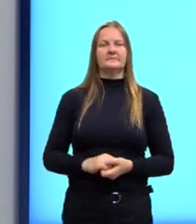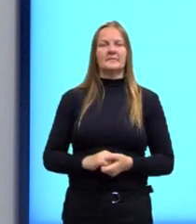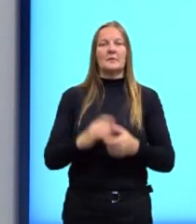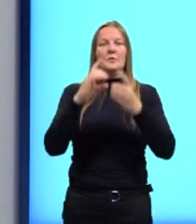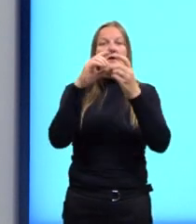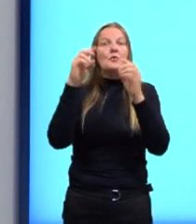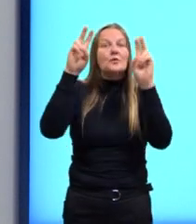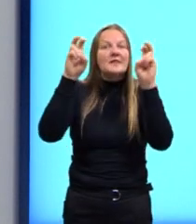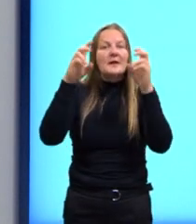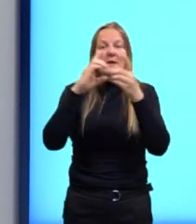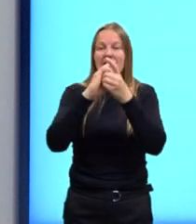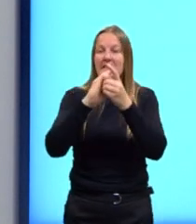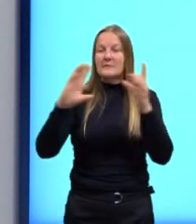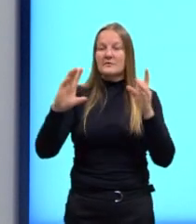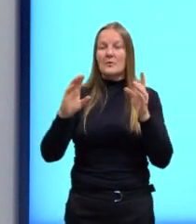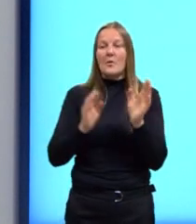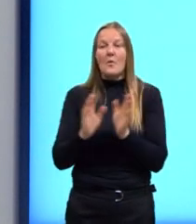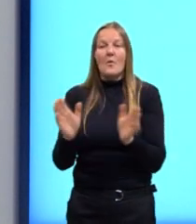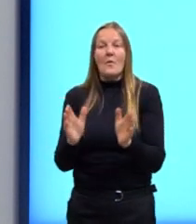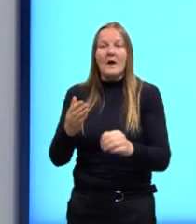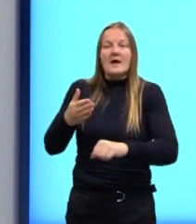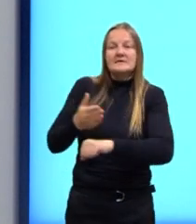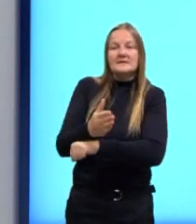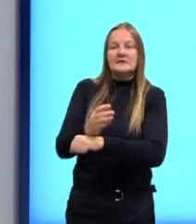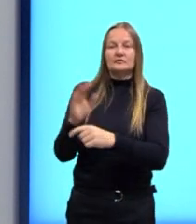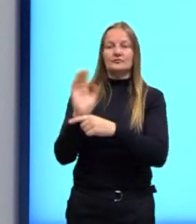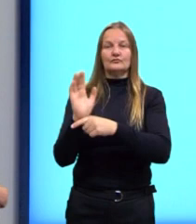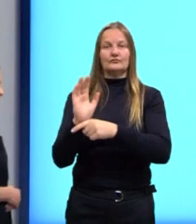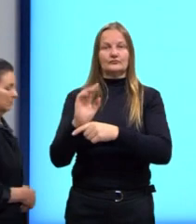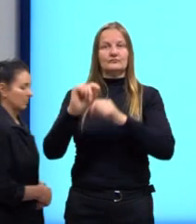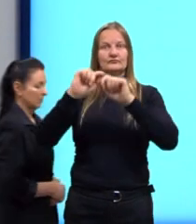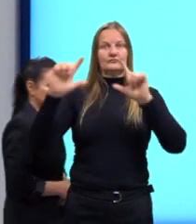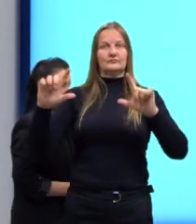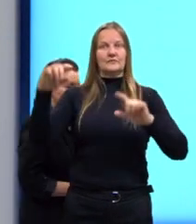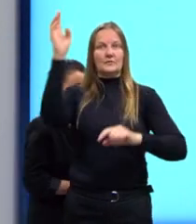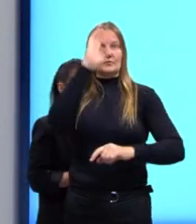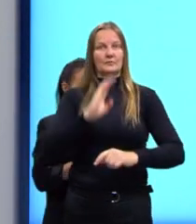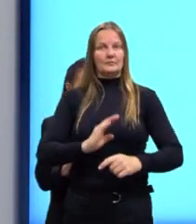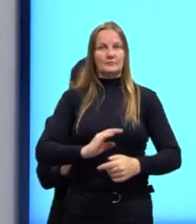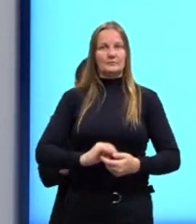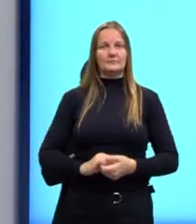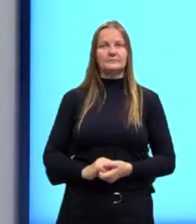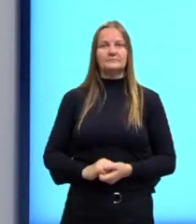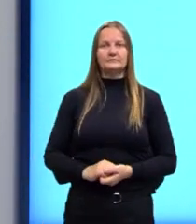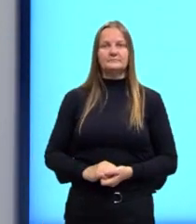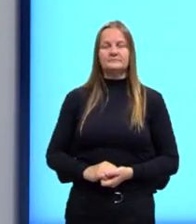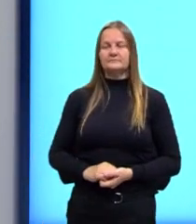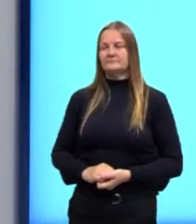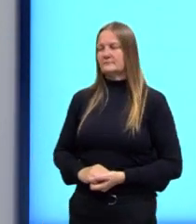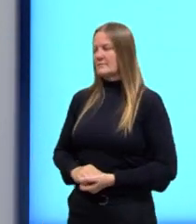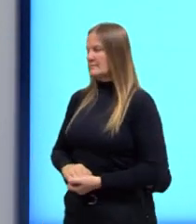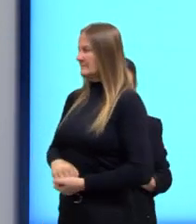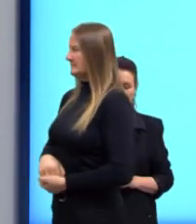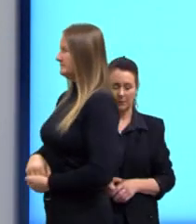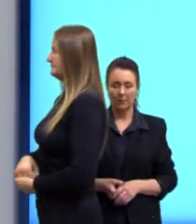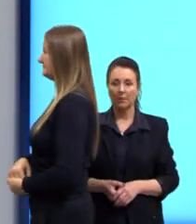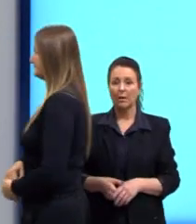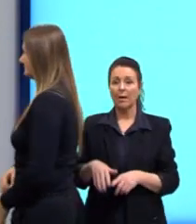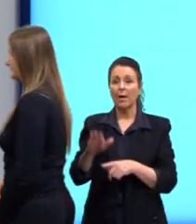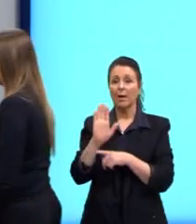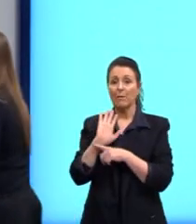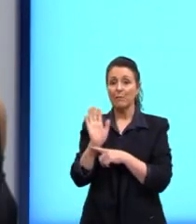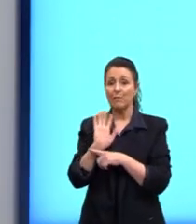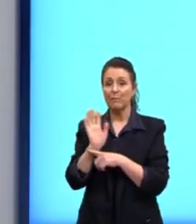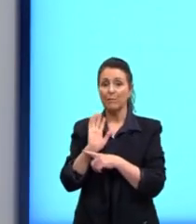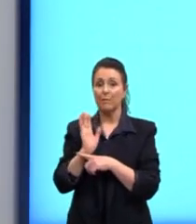democratização do acesso ao cinema no Brasil. A arte do cinema foge. Filmes nacionais,